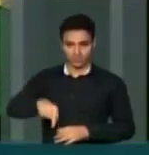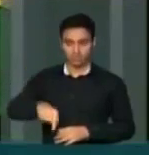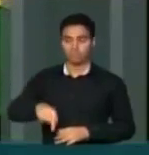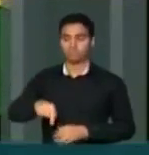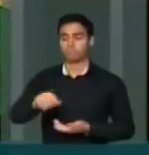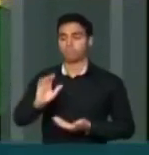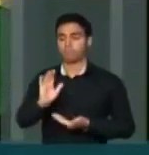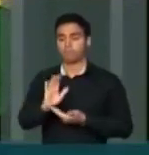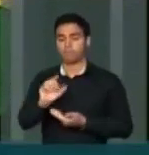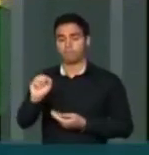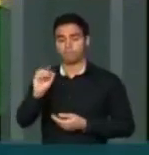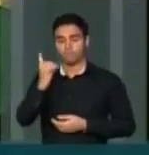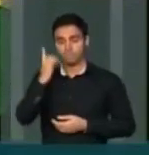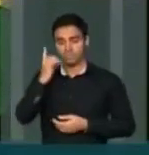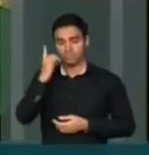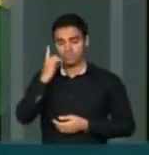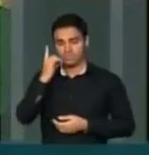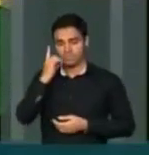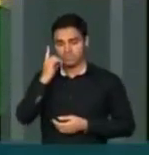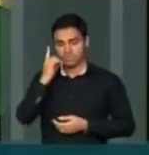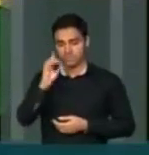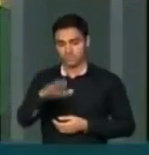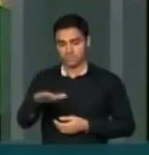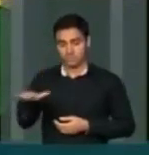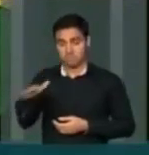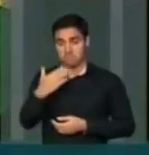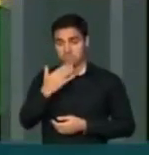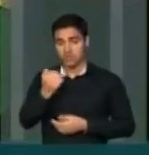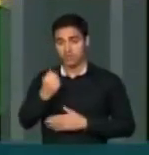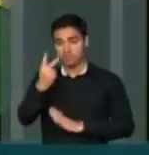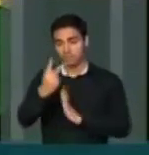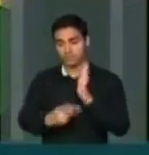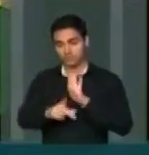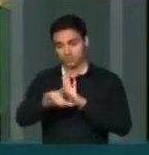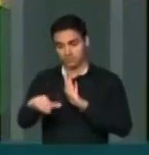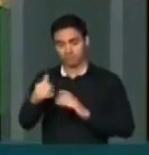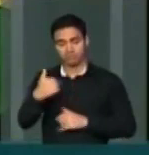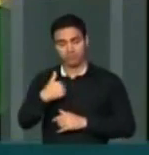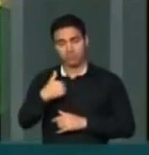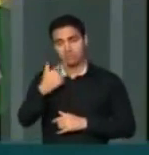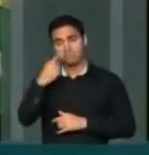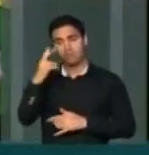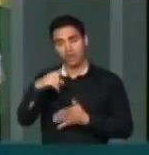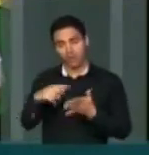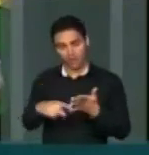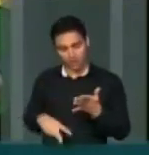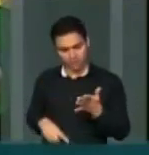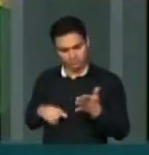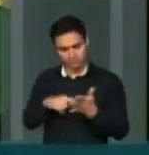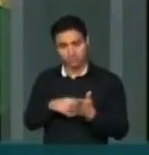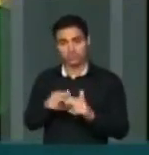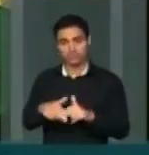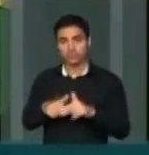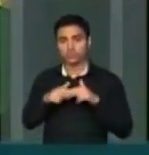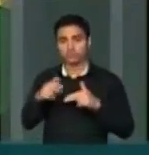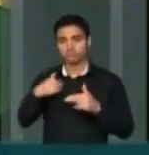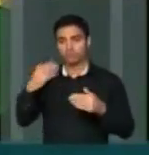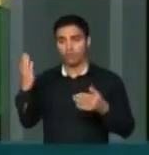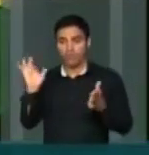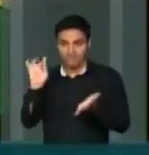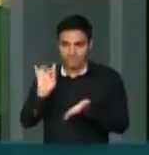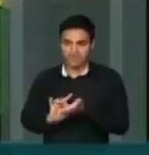com o parlamentar Mirim do melhor projeto de lei. Eu estive olhando e por isso que reapresento